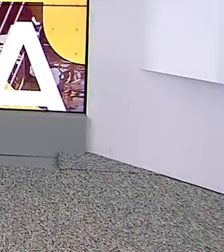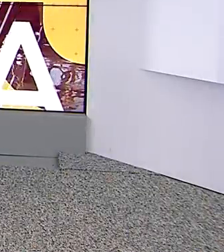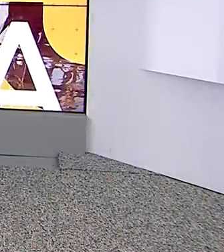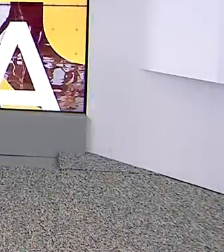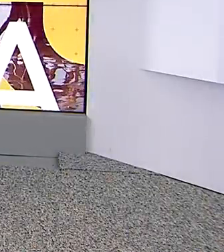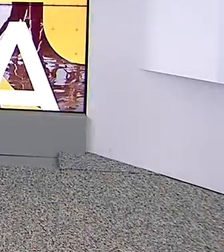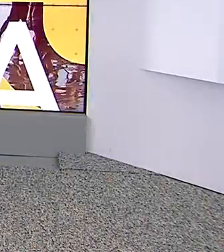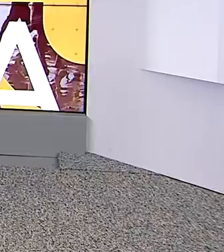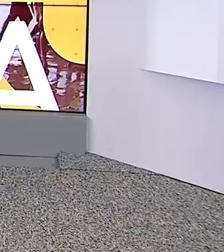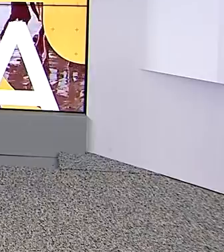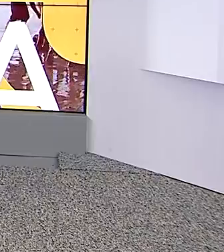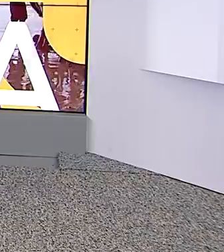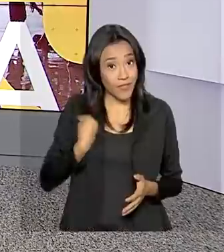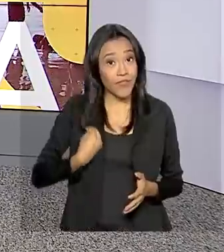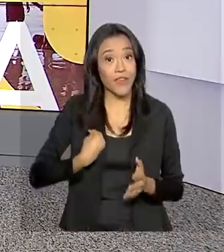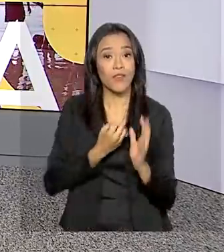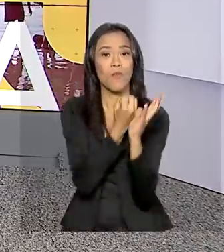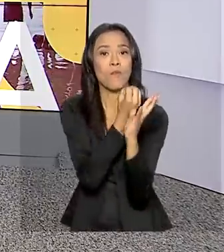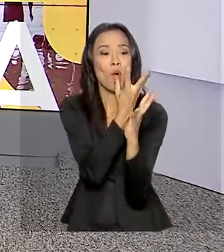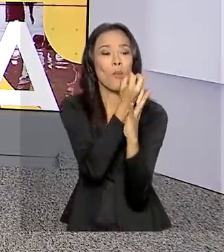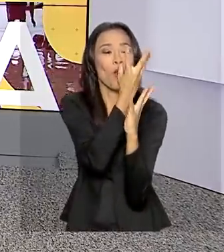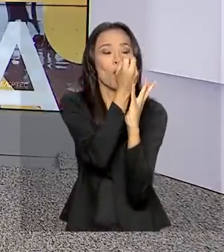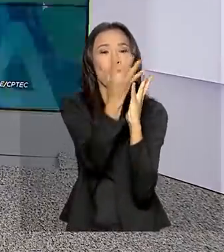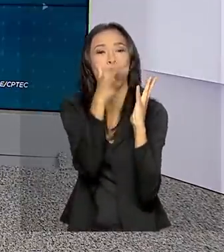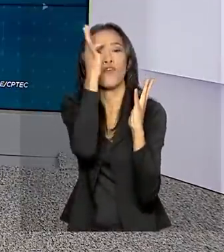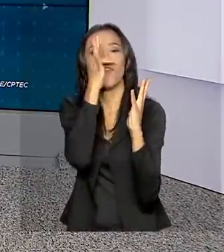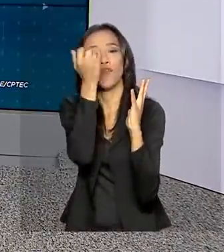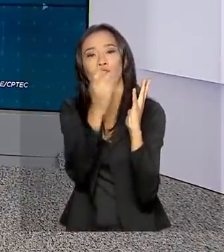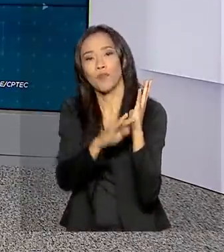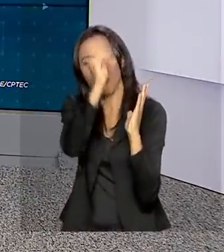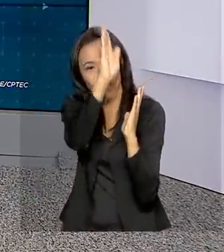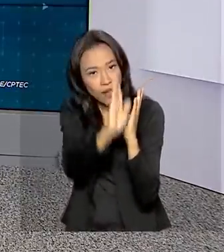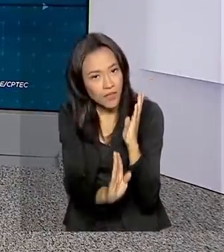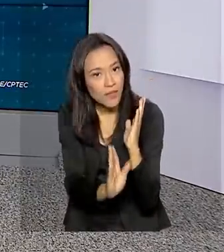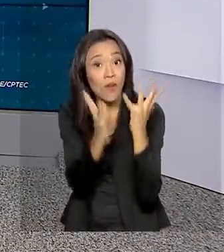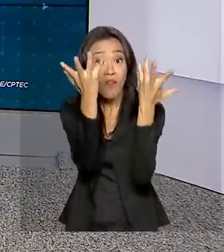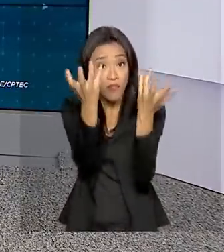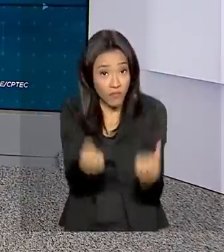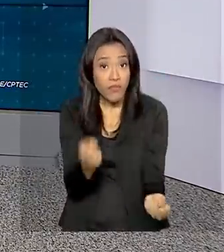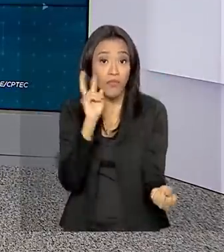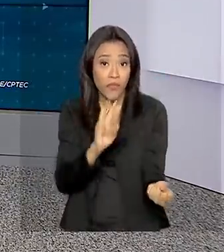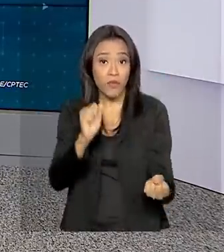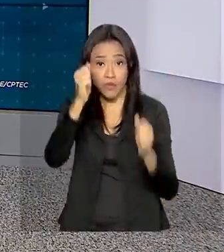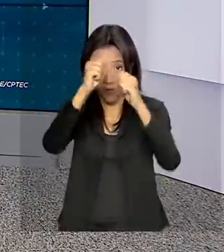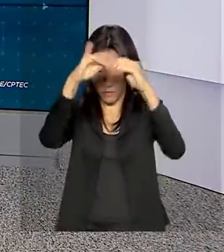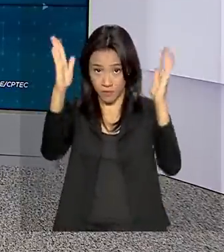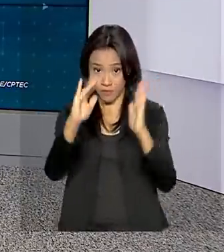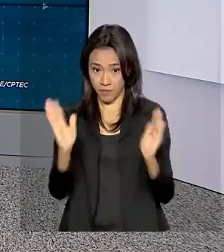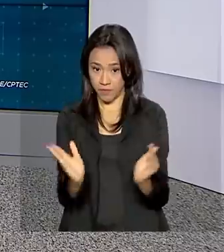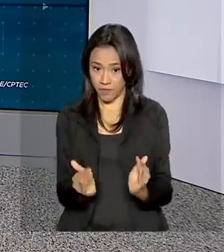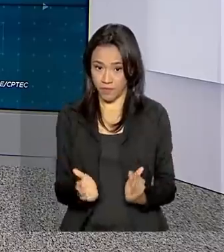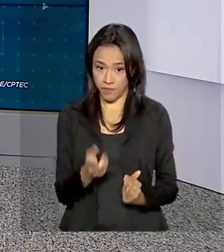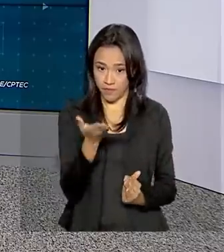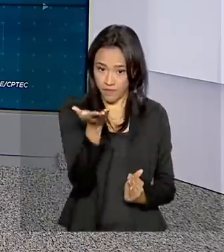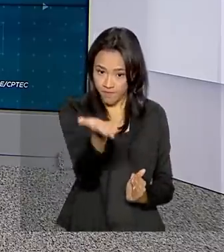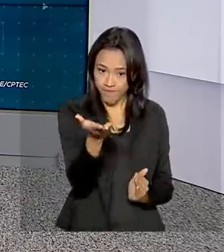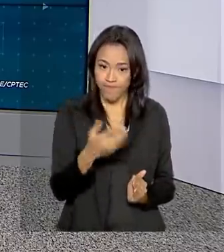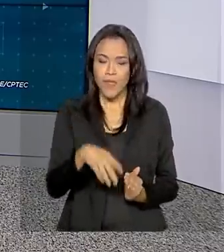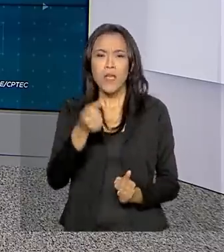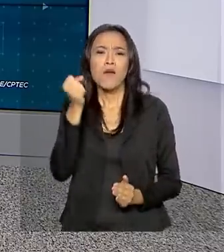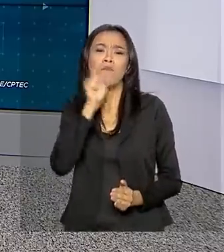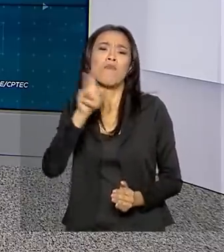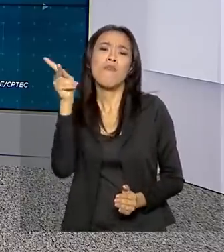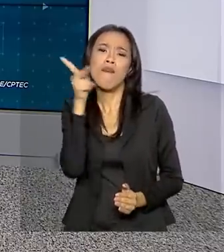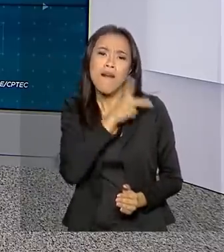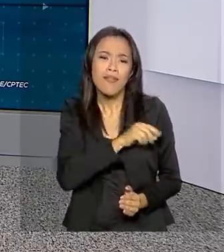Estamos vivendo a primavera brasileira. Vamos então ao nosso mapa. Bom, em Porto Velho temos